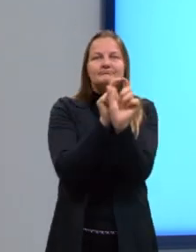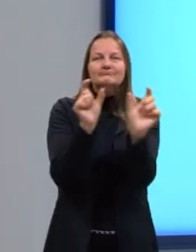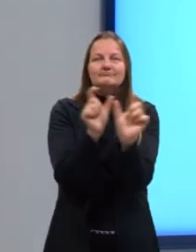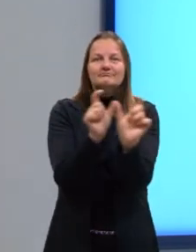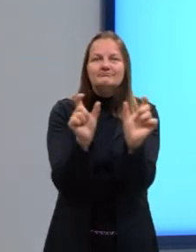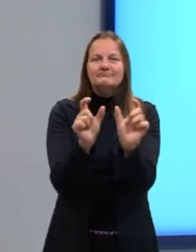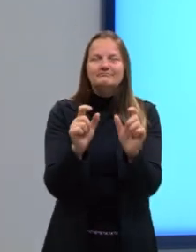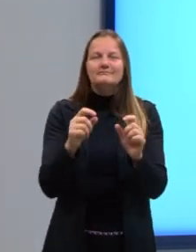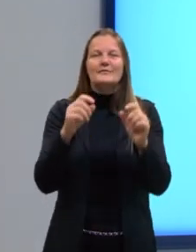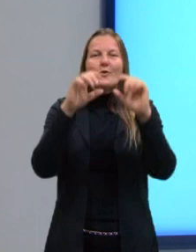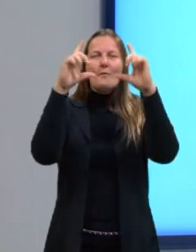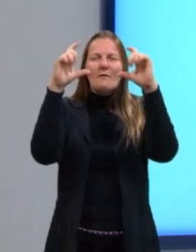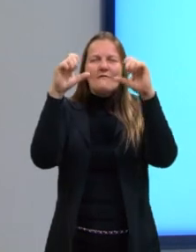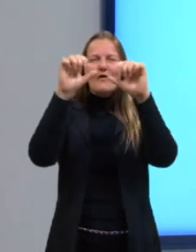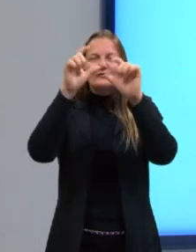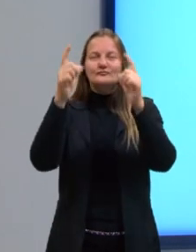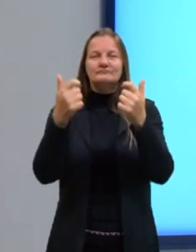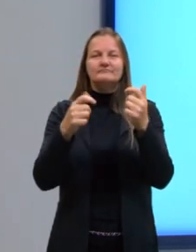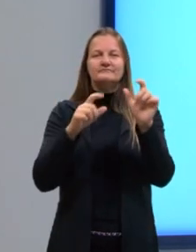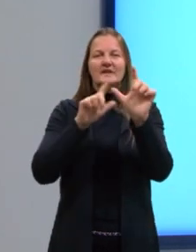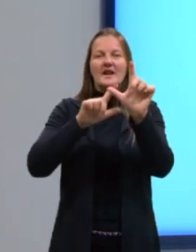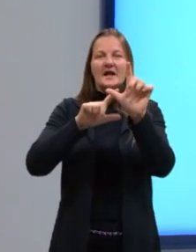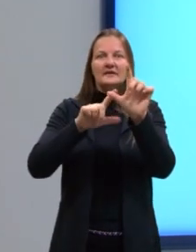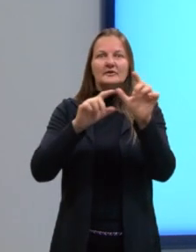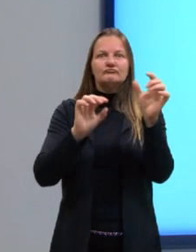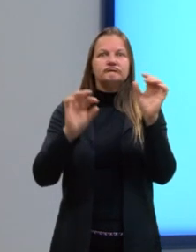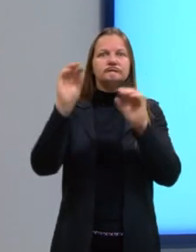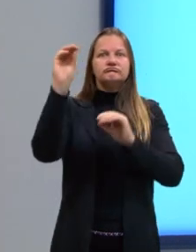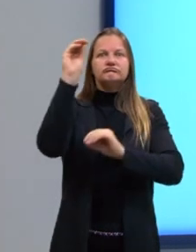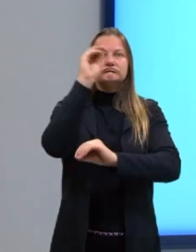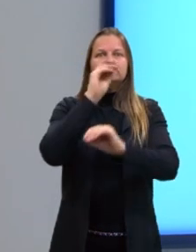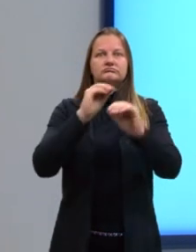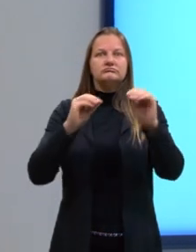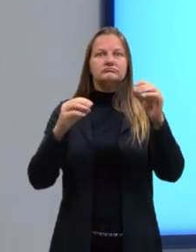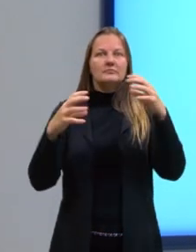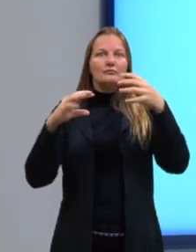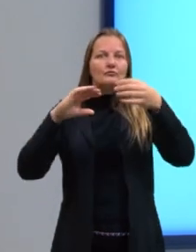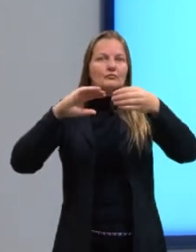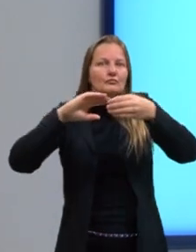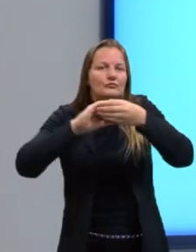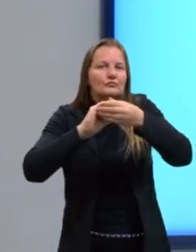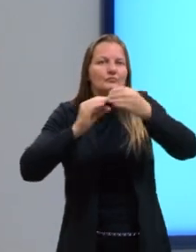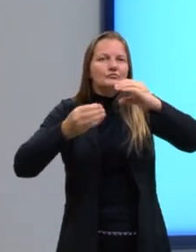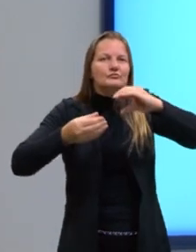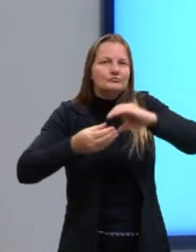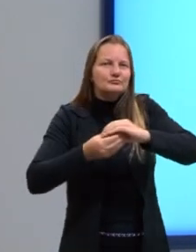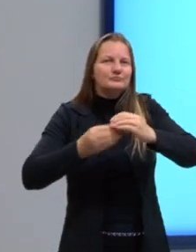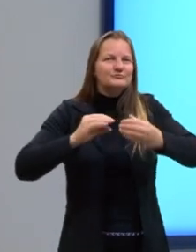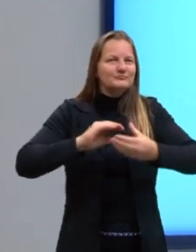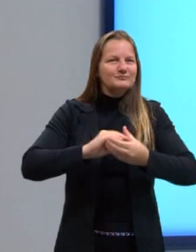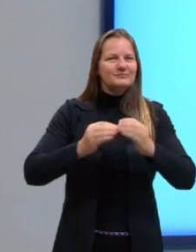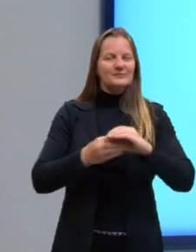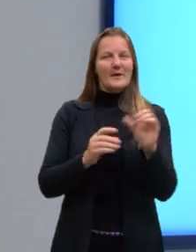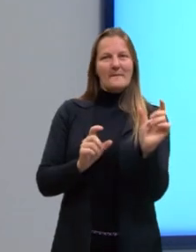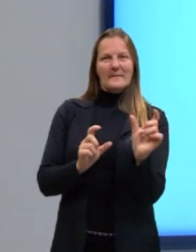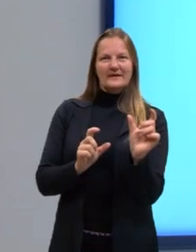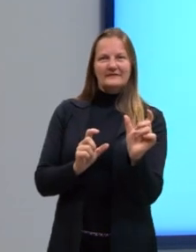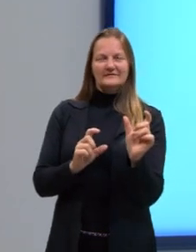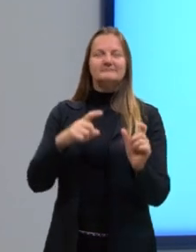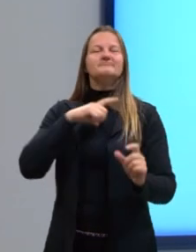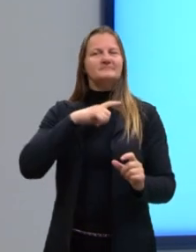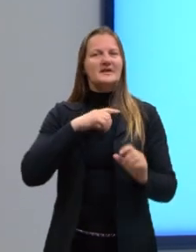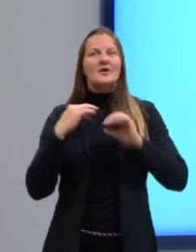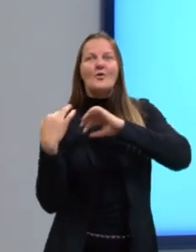Então, uma imagem com várias letras soltas que formam tantas palavras. Então, gente tem esse